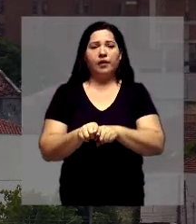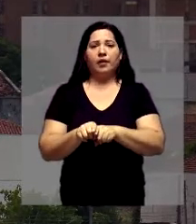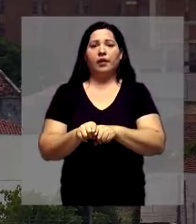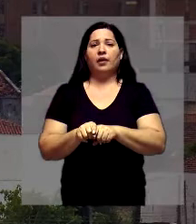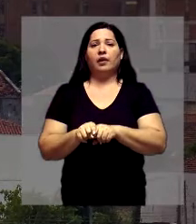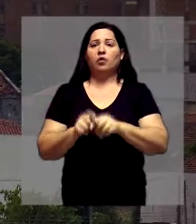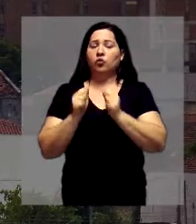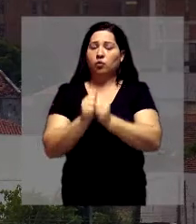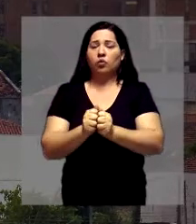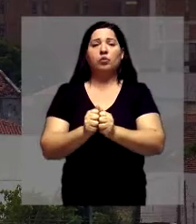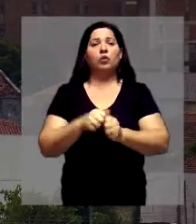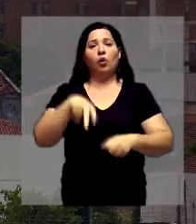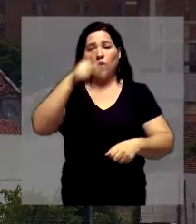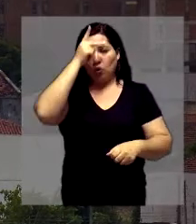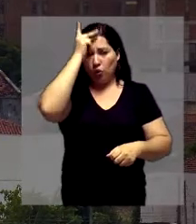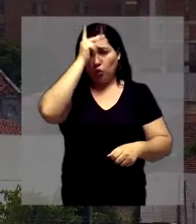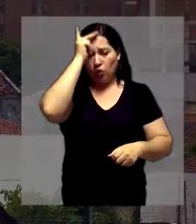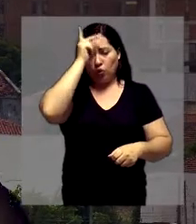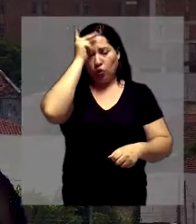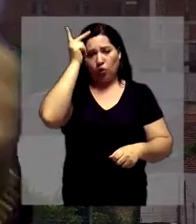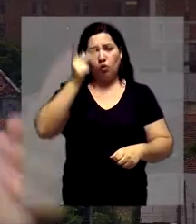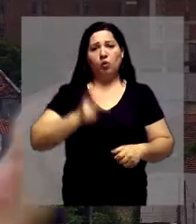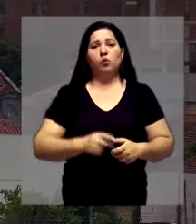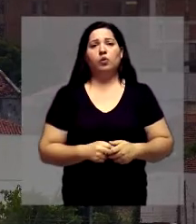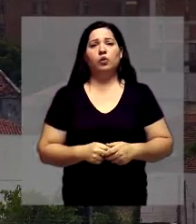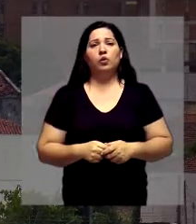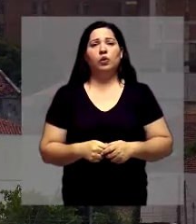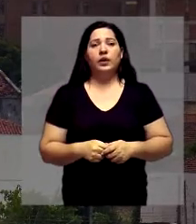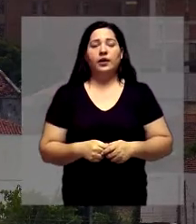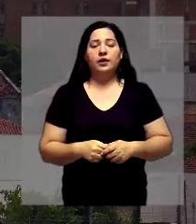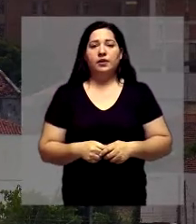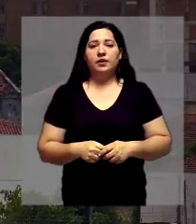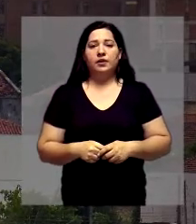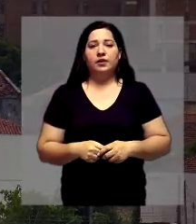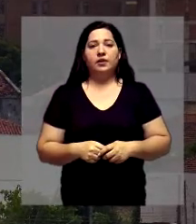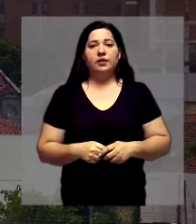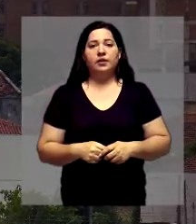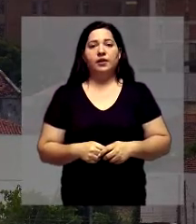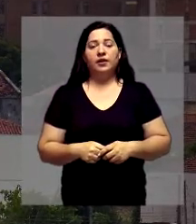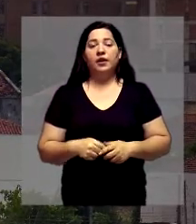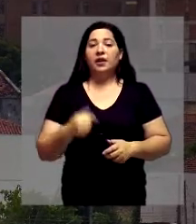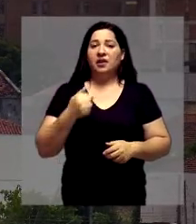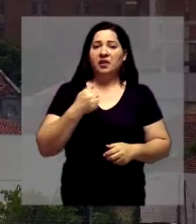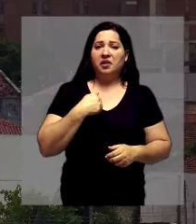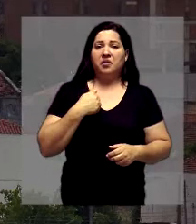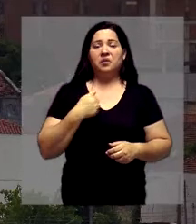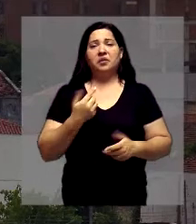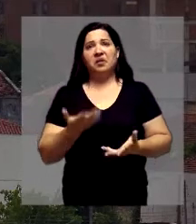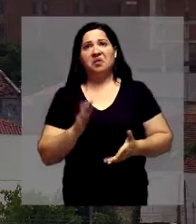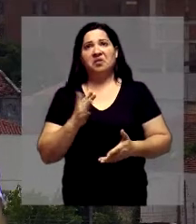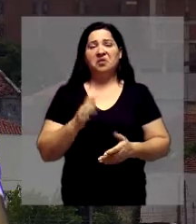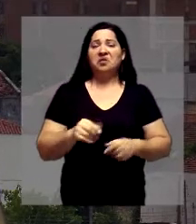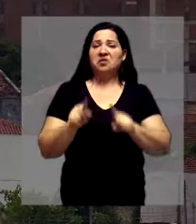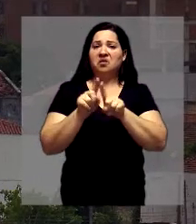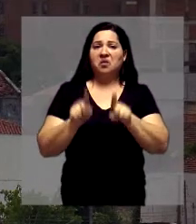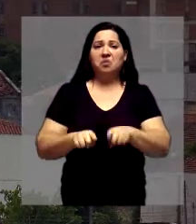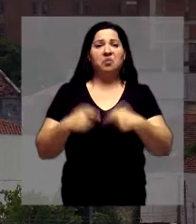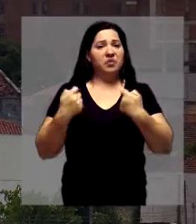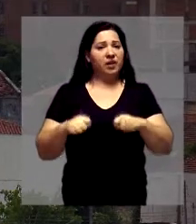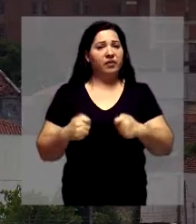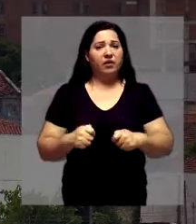tem muitas coisas que nós vamos trabalhar em conjunto. Eu vou encaminhar pra ele, talvez são coisas que eu teria que fazer um projeto aqui, eu não vou precisar.